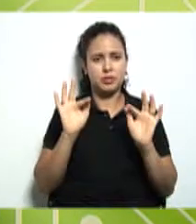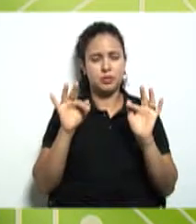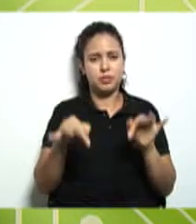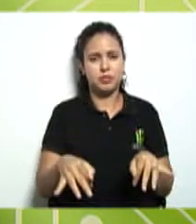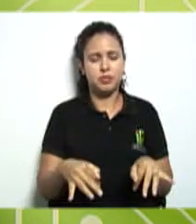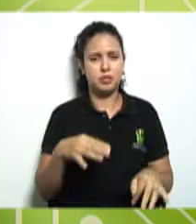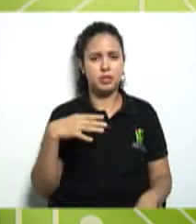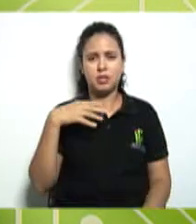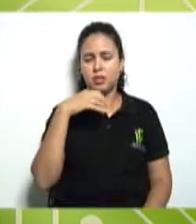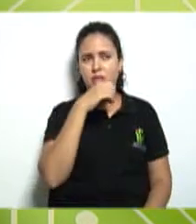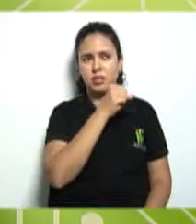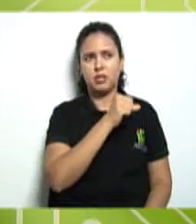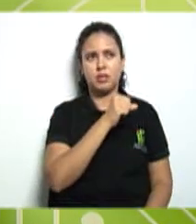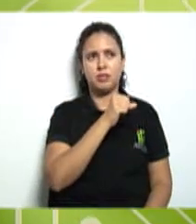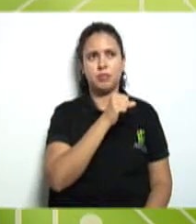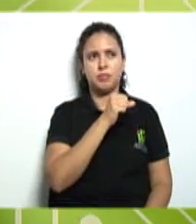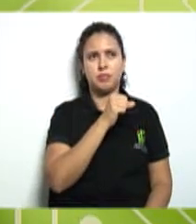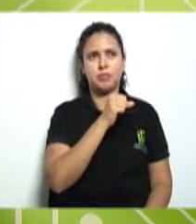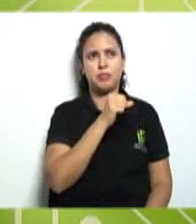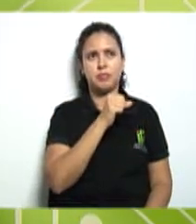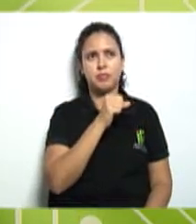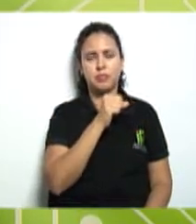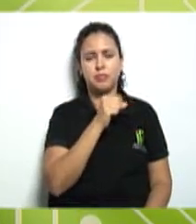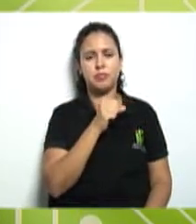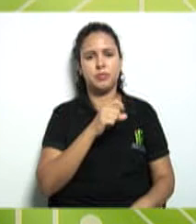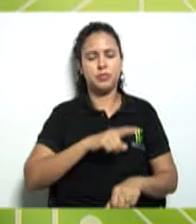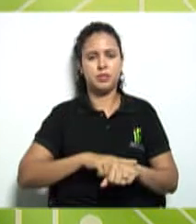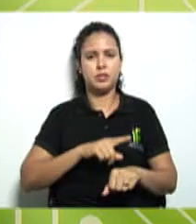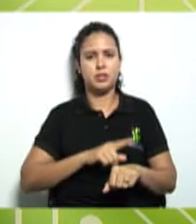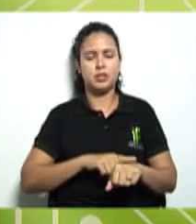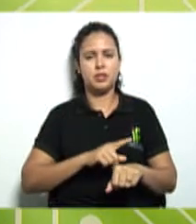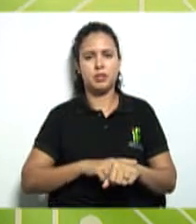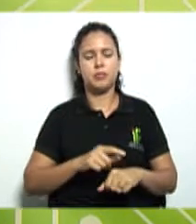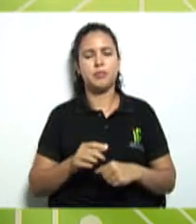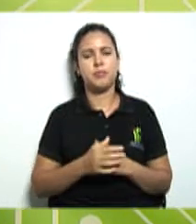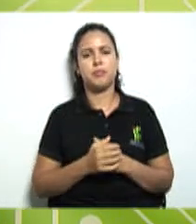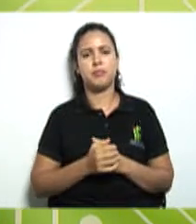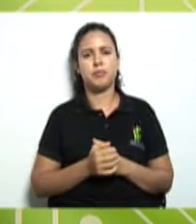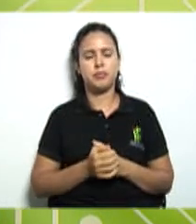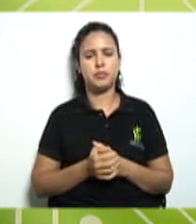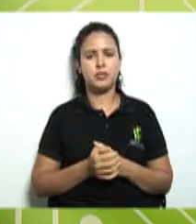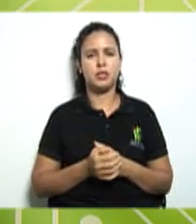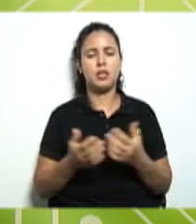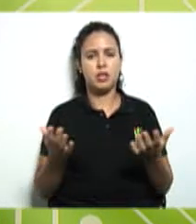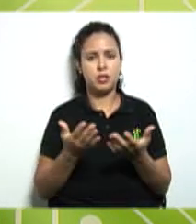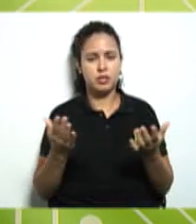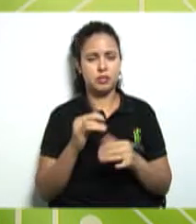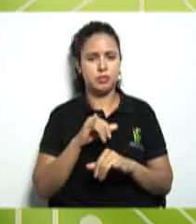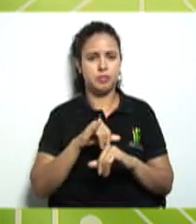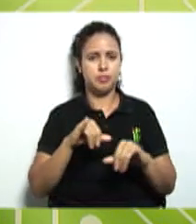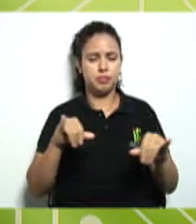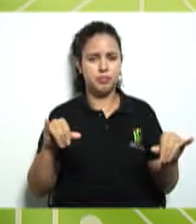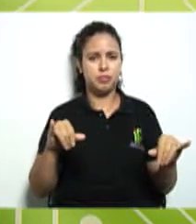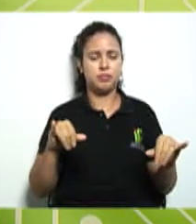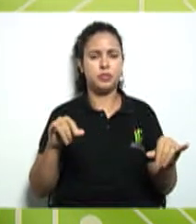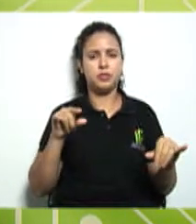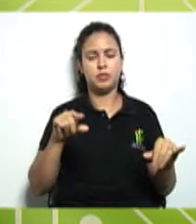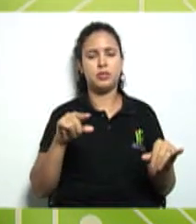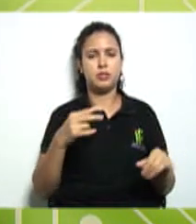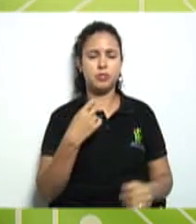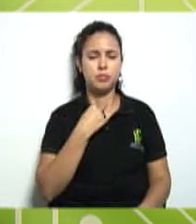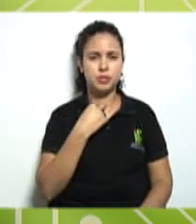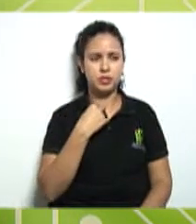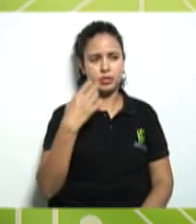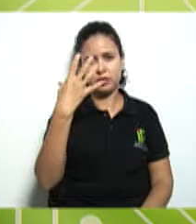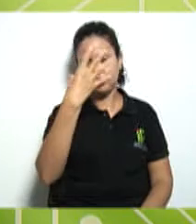passou rápido esse tempo não é isso mas olha aqui agora precisamos dos nossos recados aqui que vocês não podem